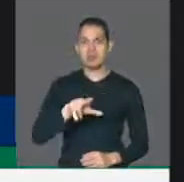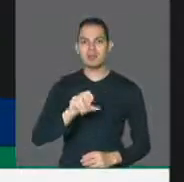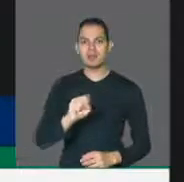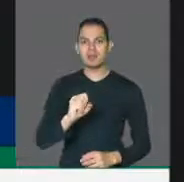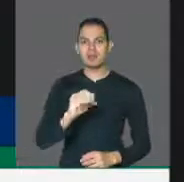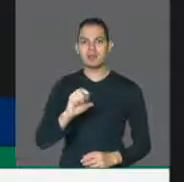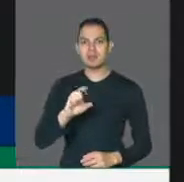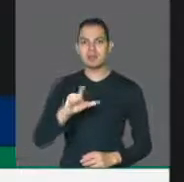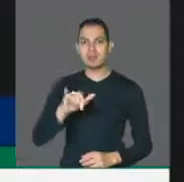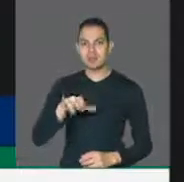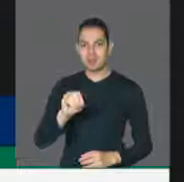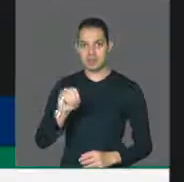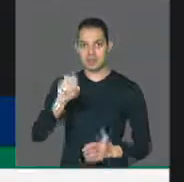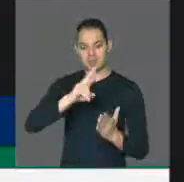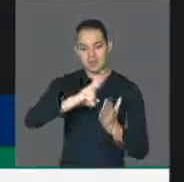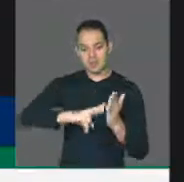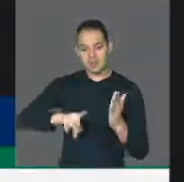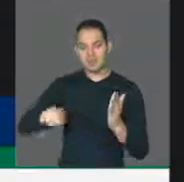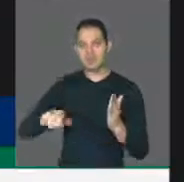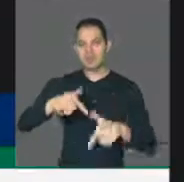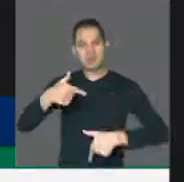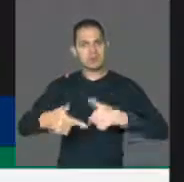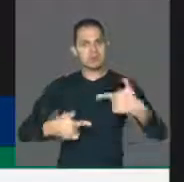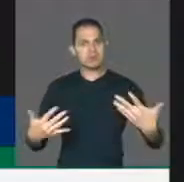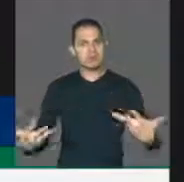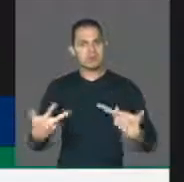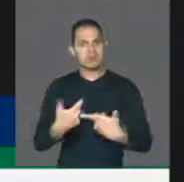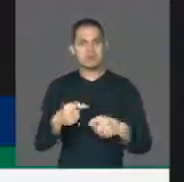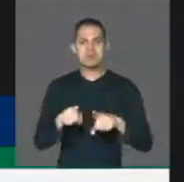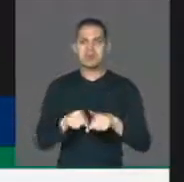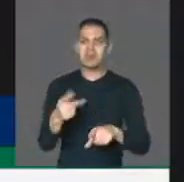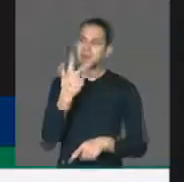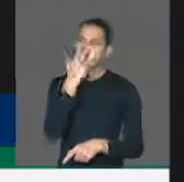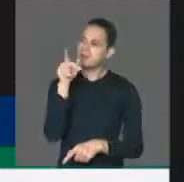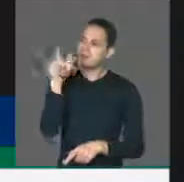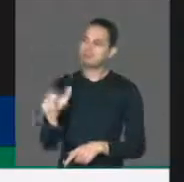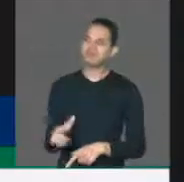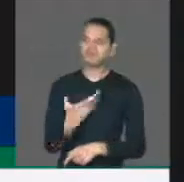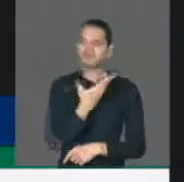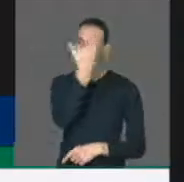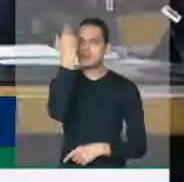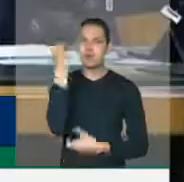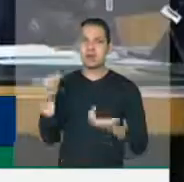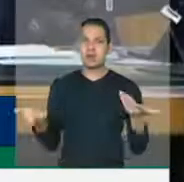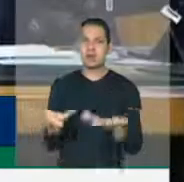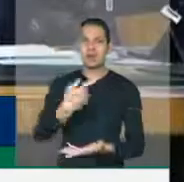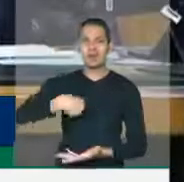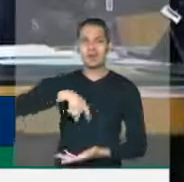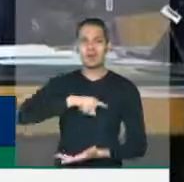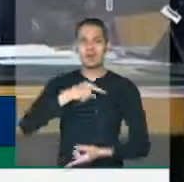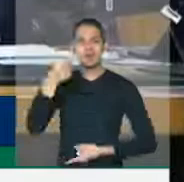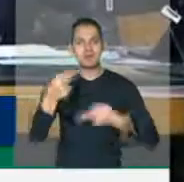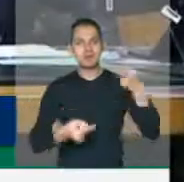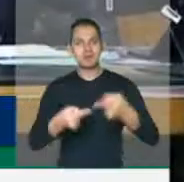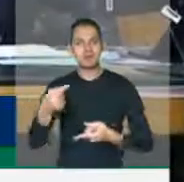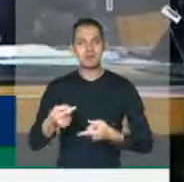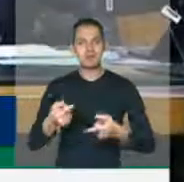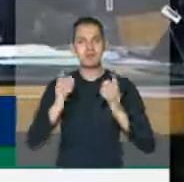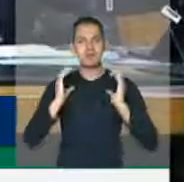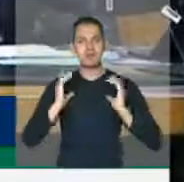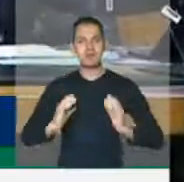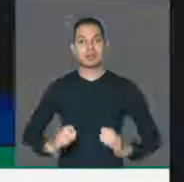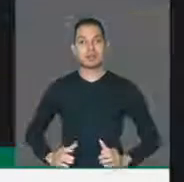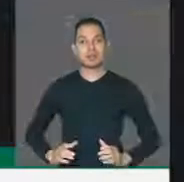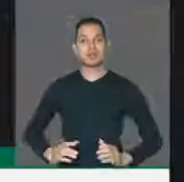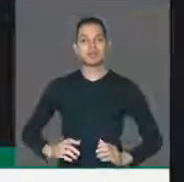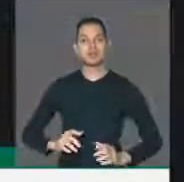aí, mas ele se esquece da importância de que nesse momento as pessoas querem discutir as atitudes dos parlamentares